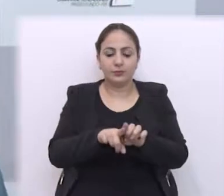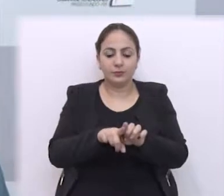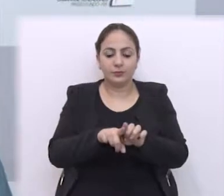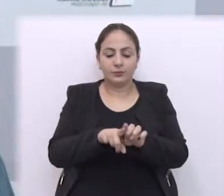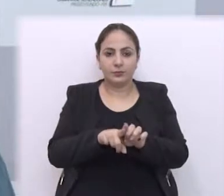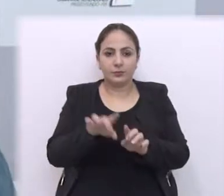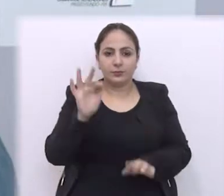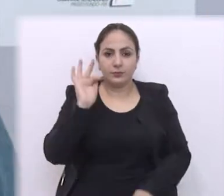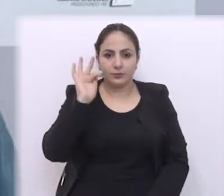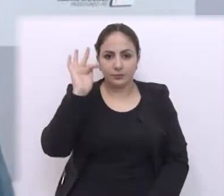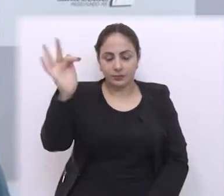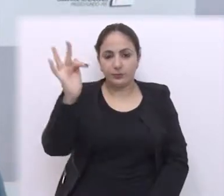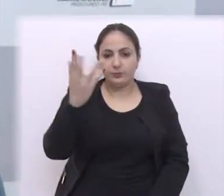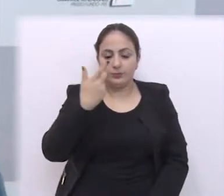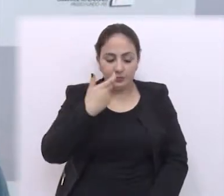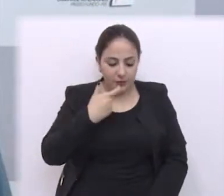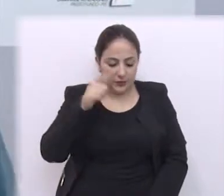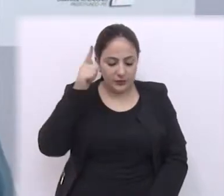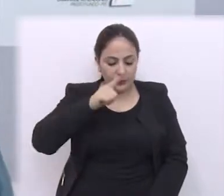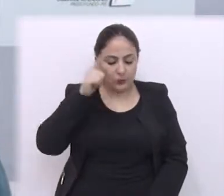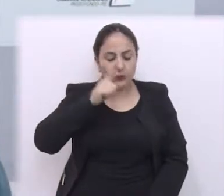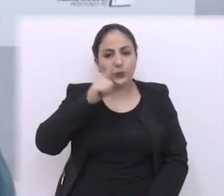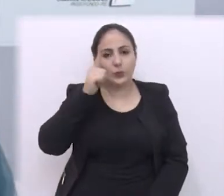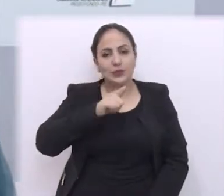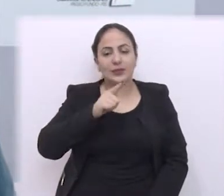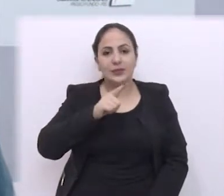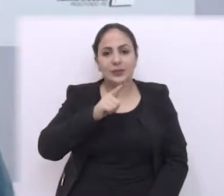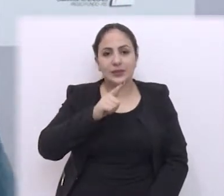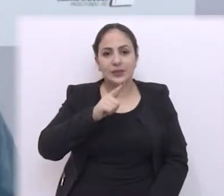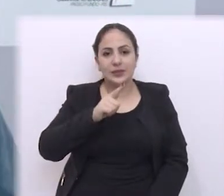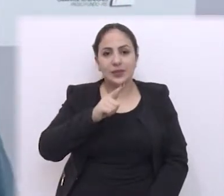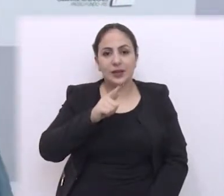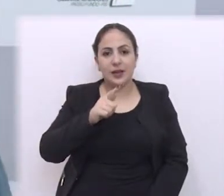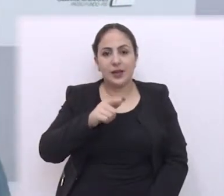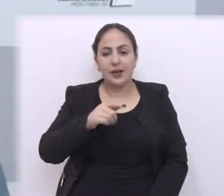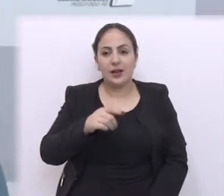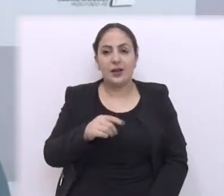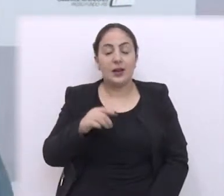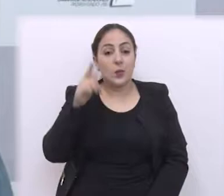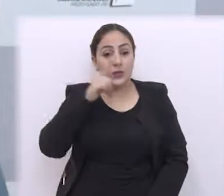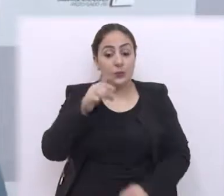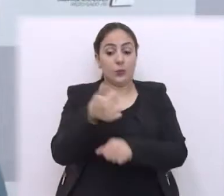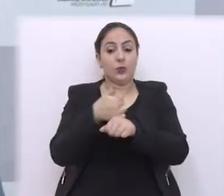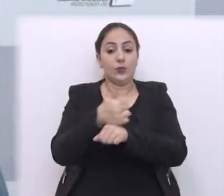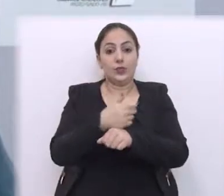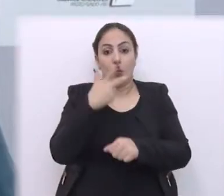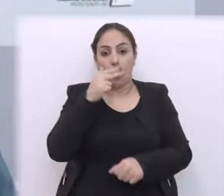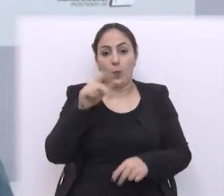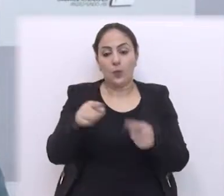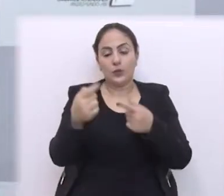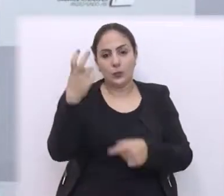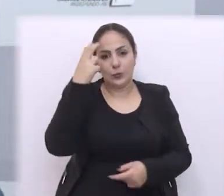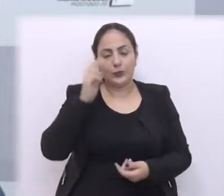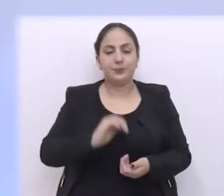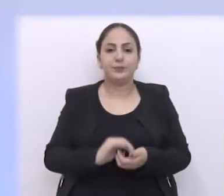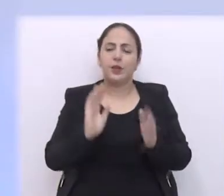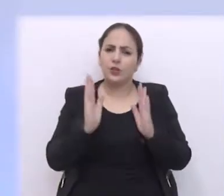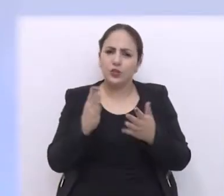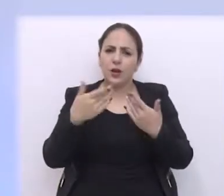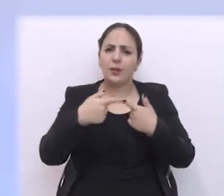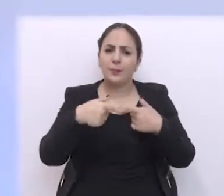também para que, no futuro, essas crianças podem tirar o seu ganha-pão através da música, através da cultura.